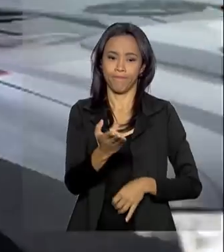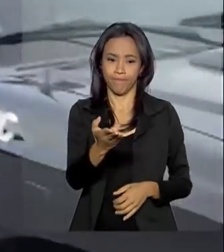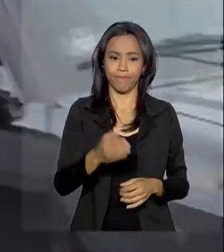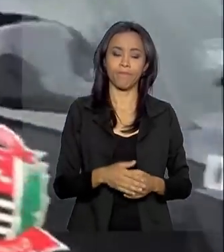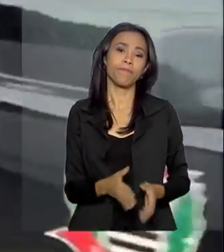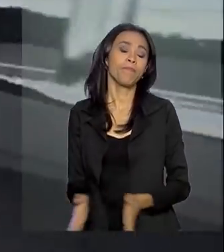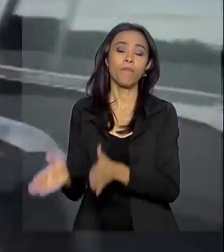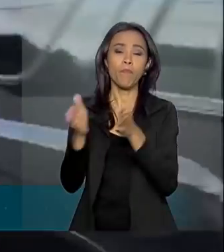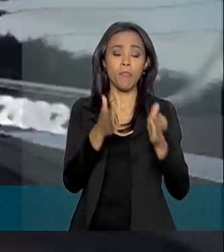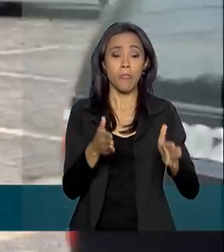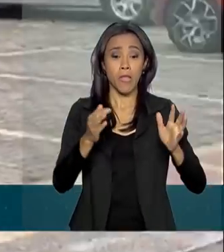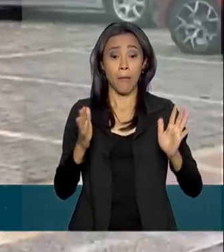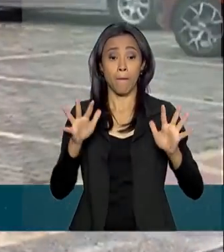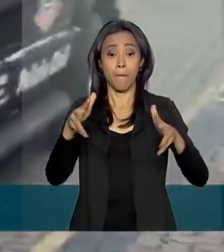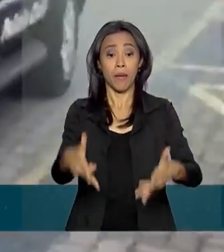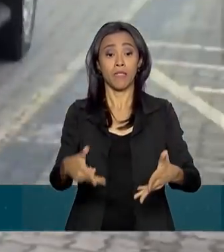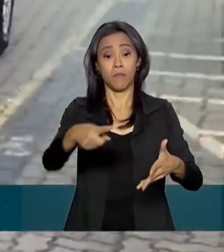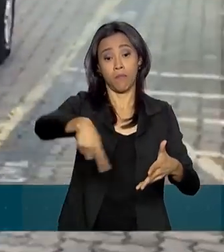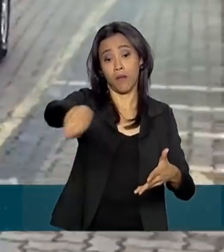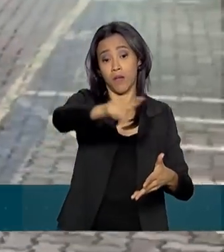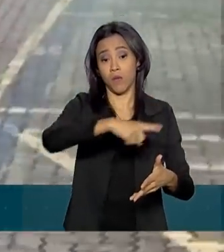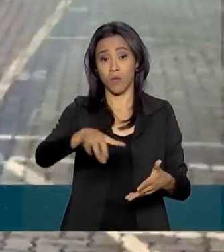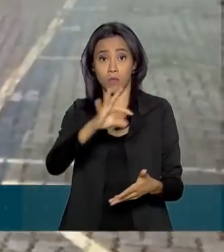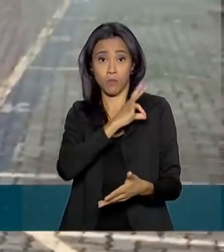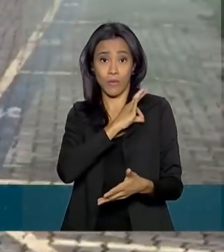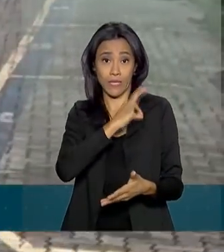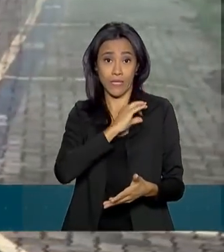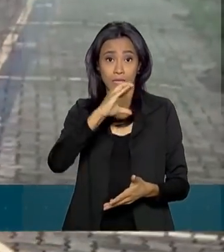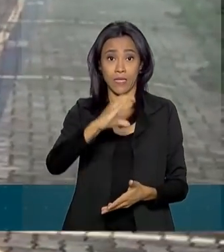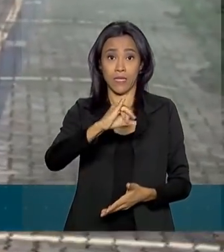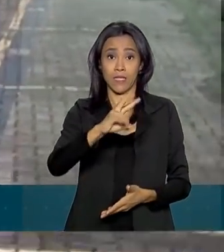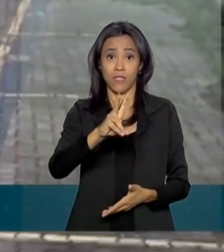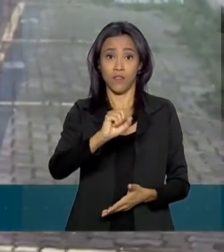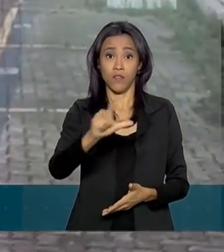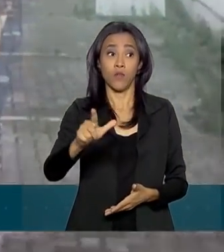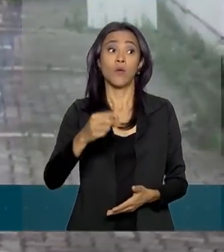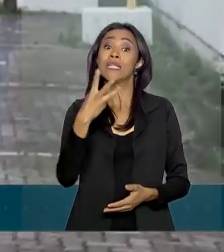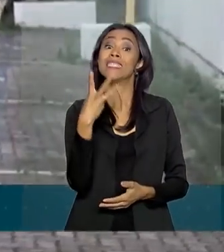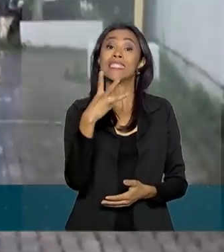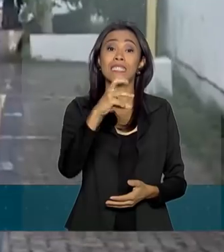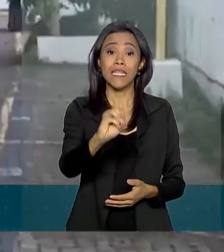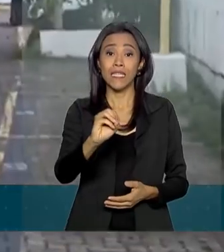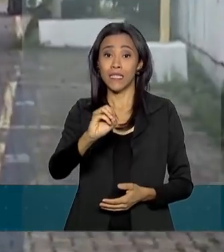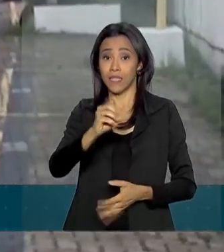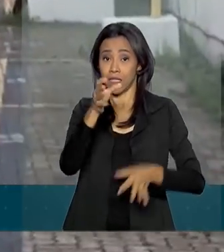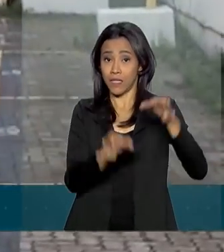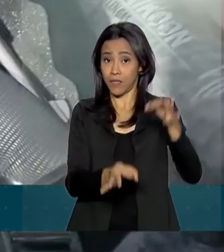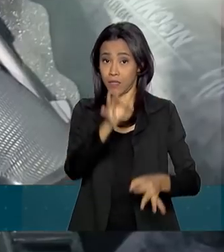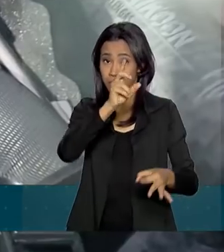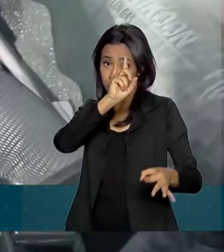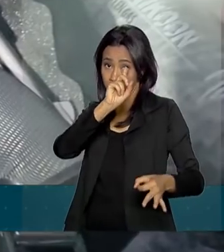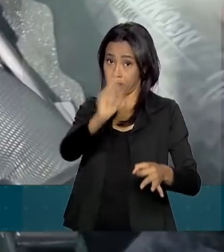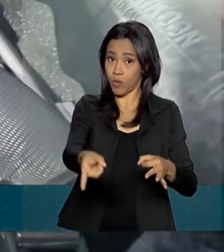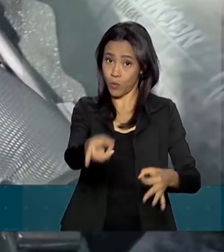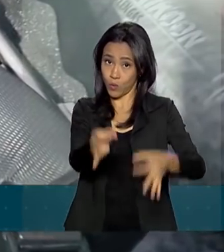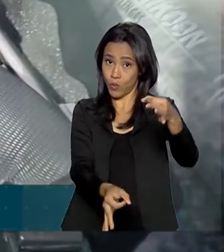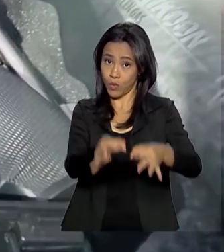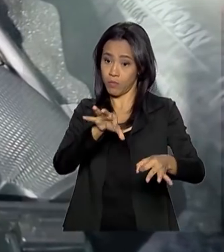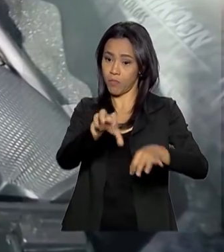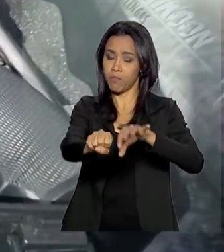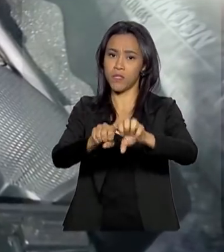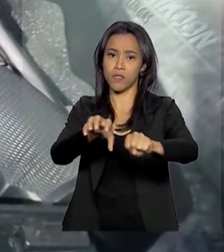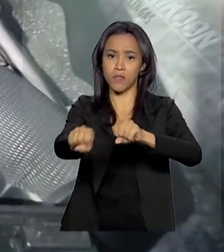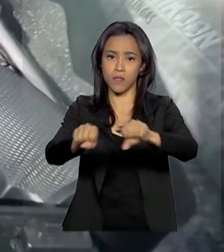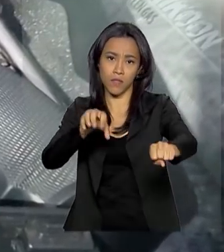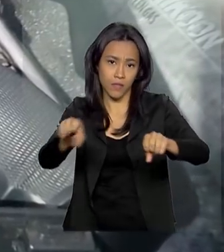Com a participação das polícias civis, estão sendo cumpridos 30 mandados de busca e apreensão em 12 estados. A operação está sendo